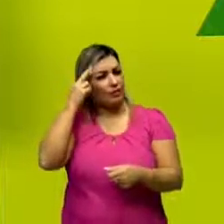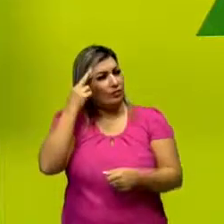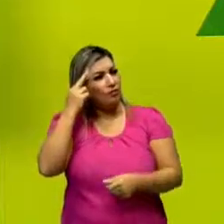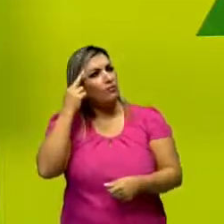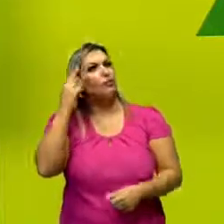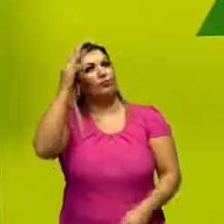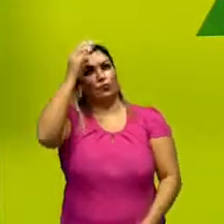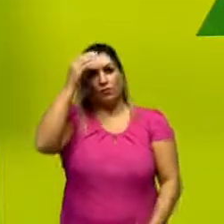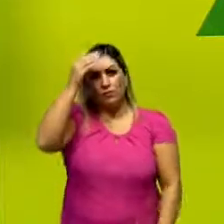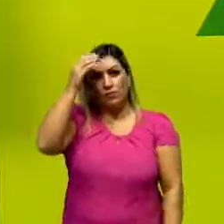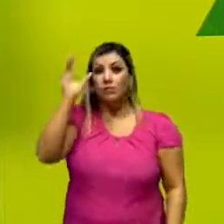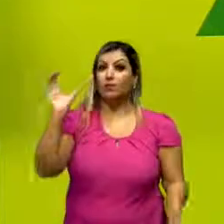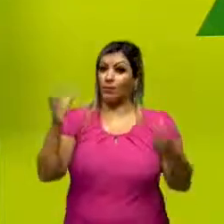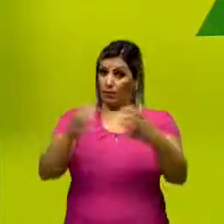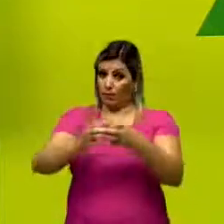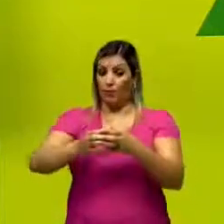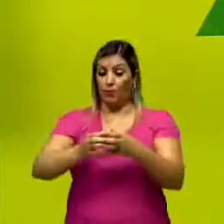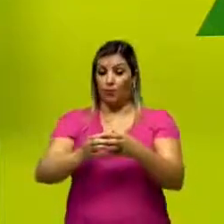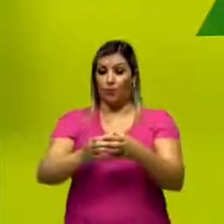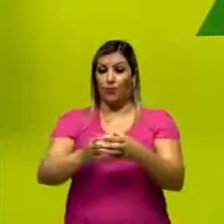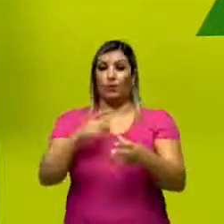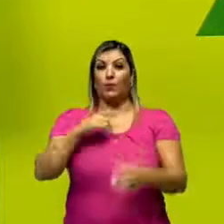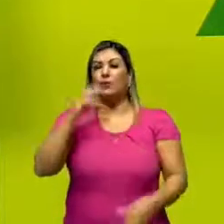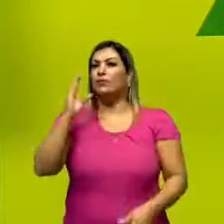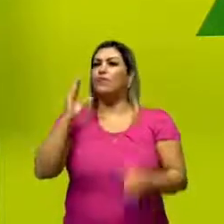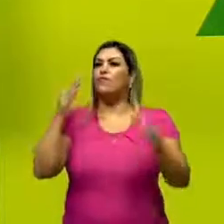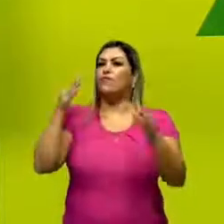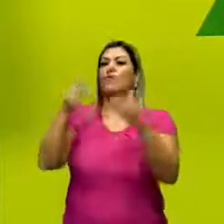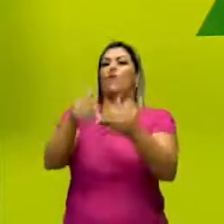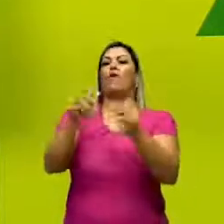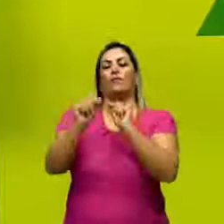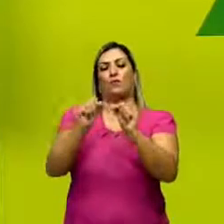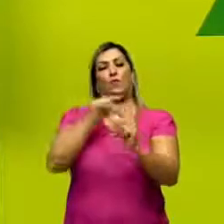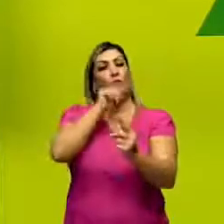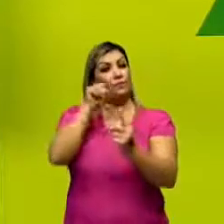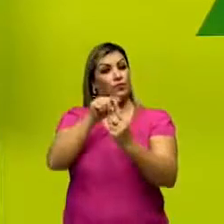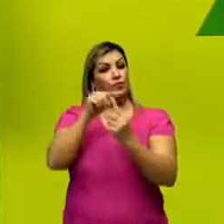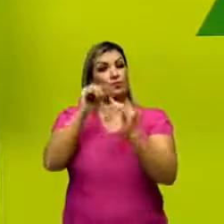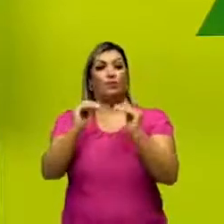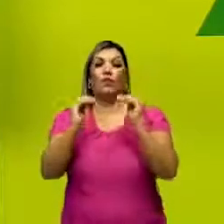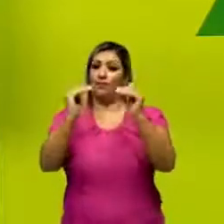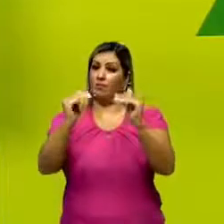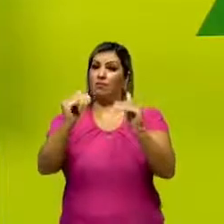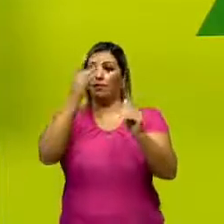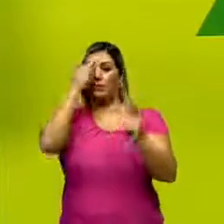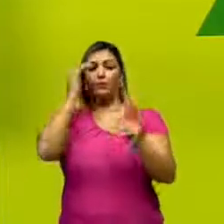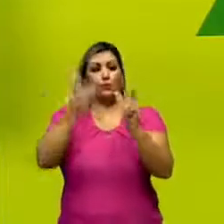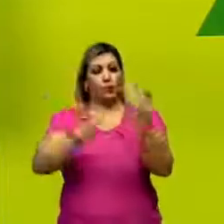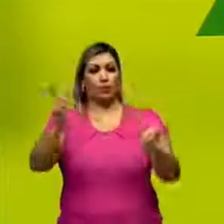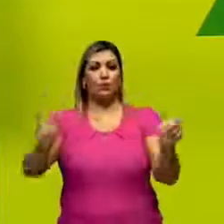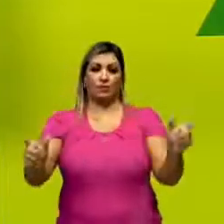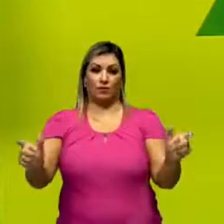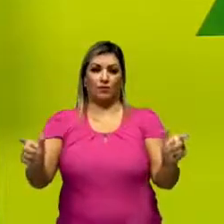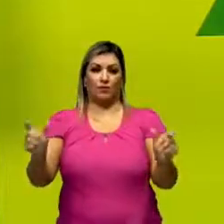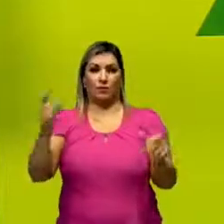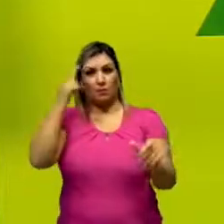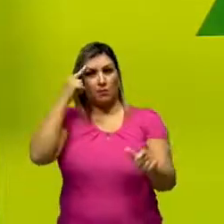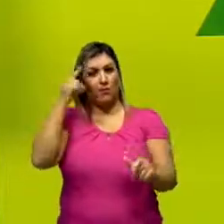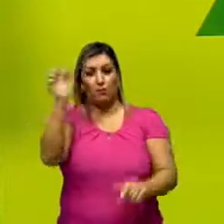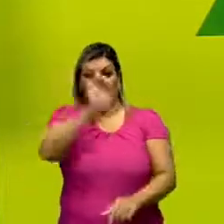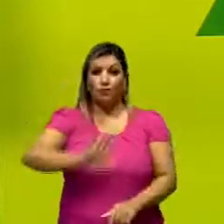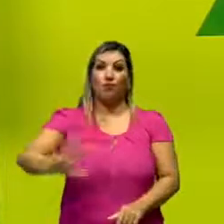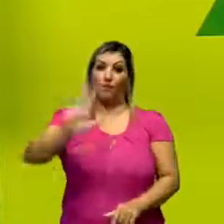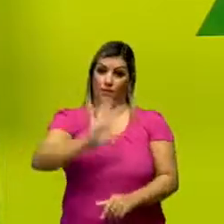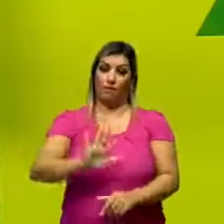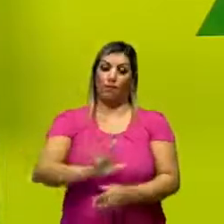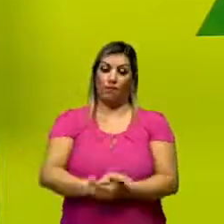formar a sua consciência coletiva com esse ideal de estar acima dos indivíduos, tá? Pensando no todo, ok?